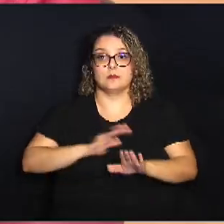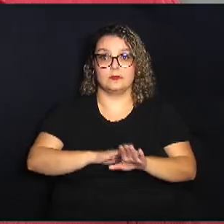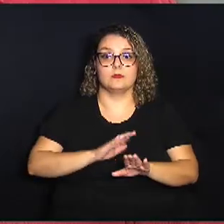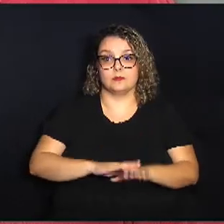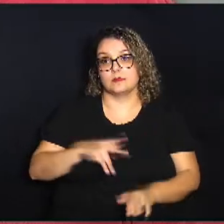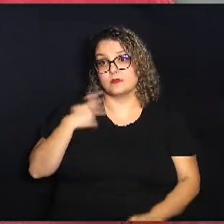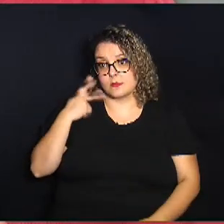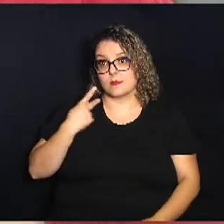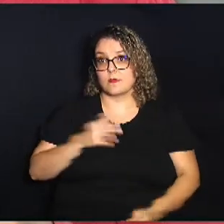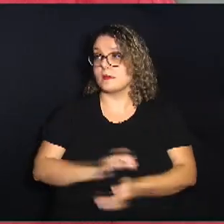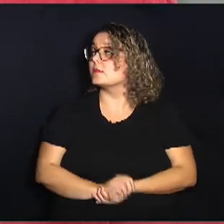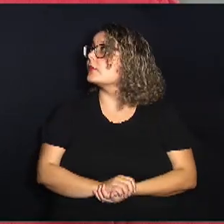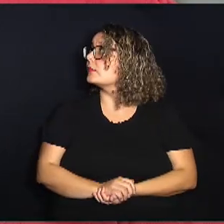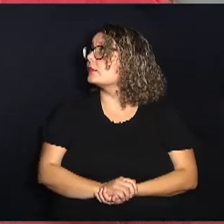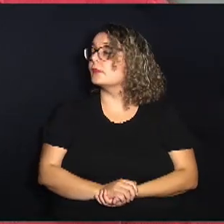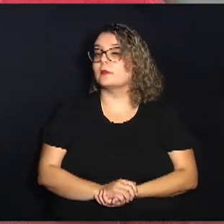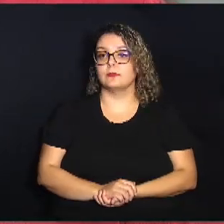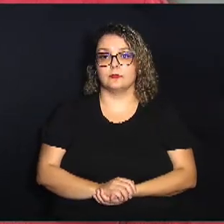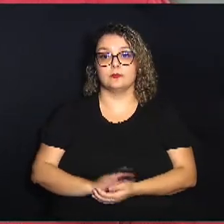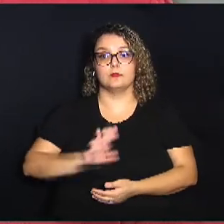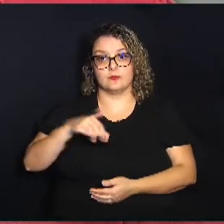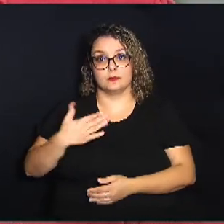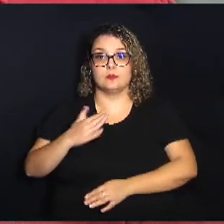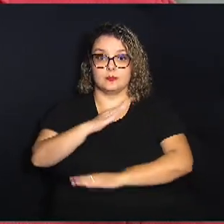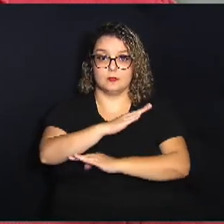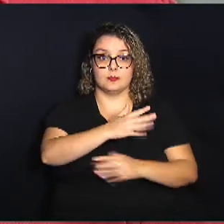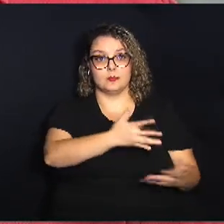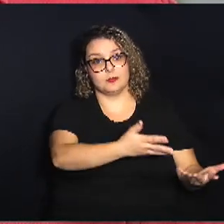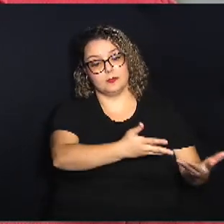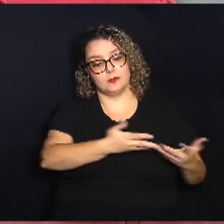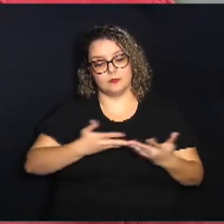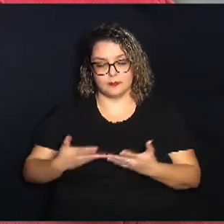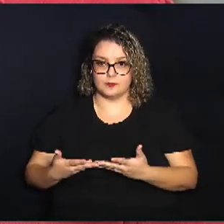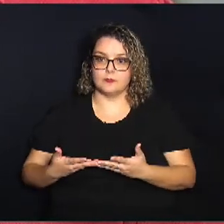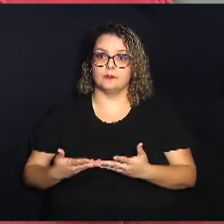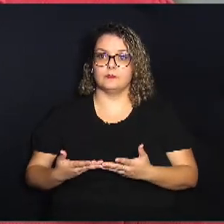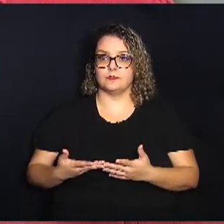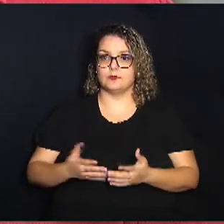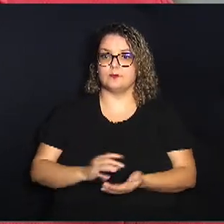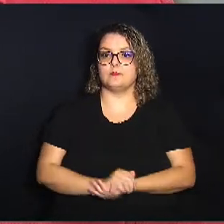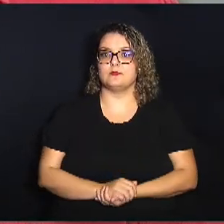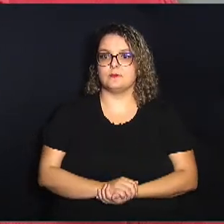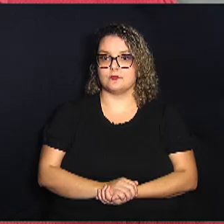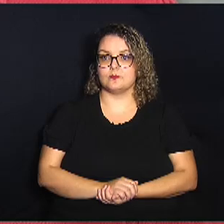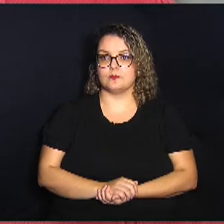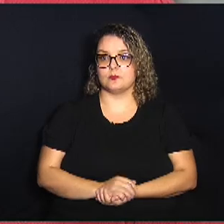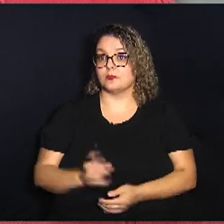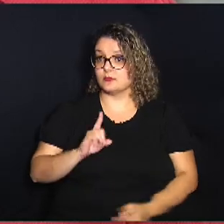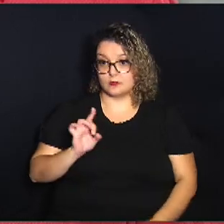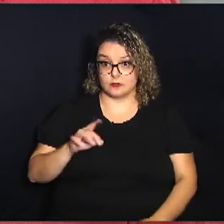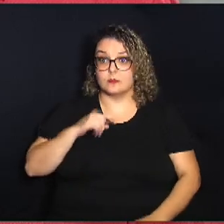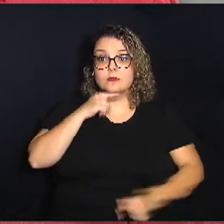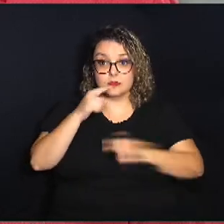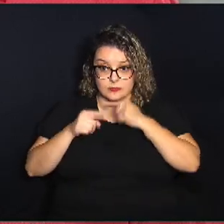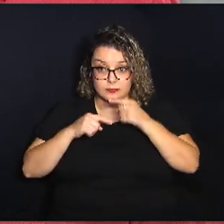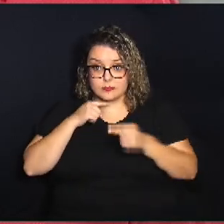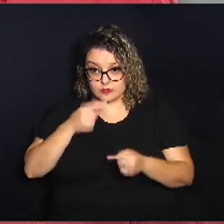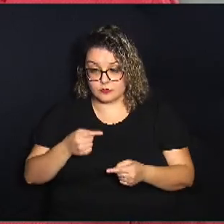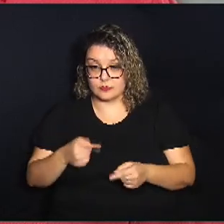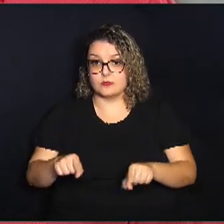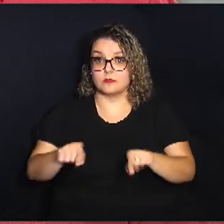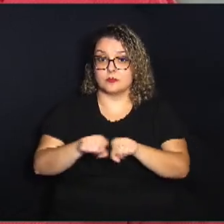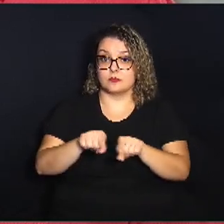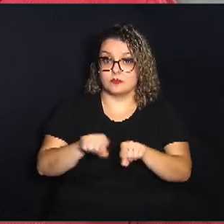parlamentar e ao vir aqui na casa essa essa não só as dúvidas mas